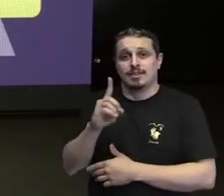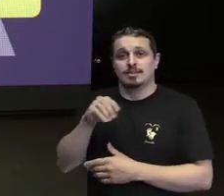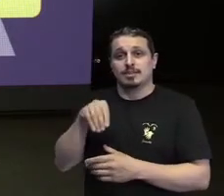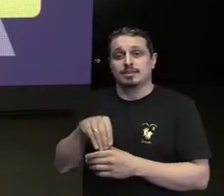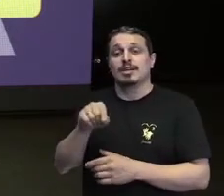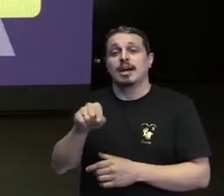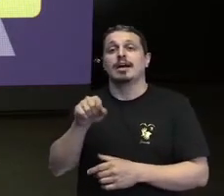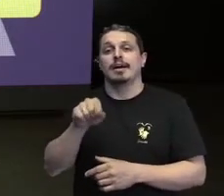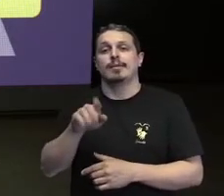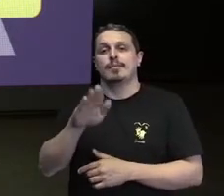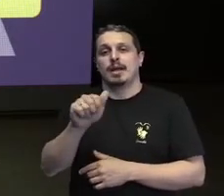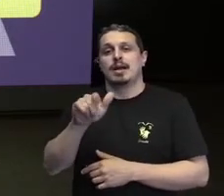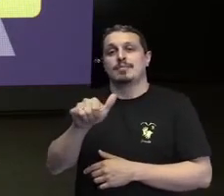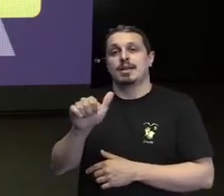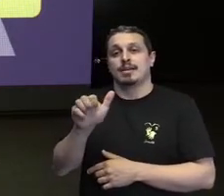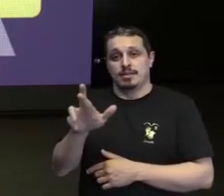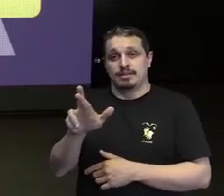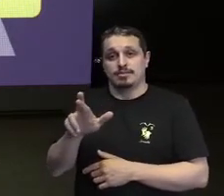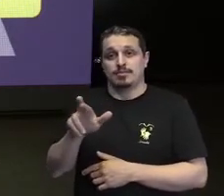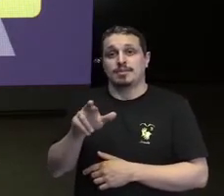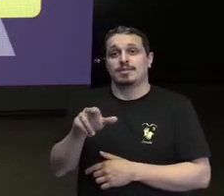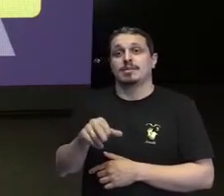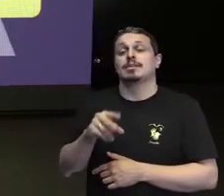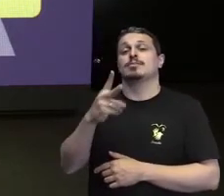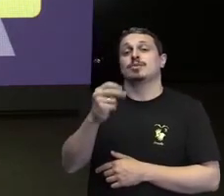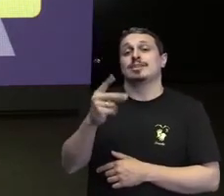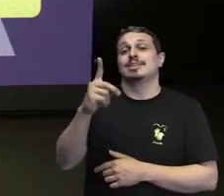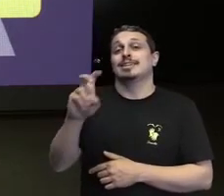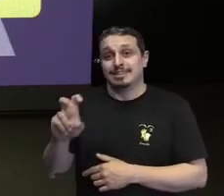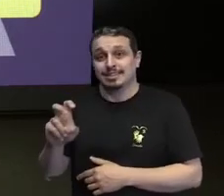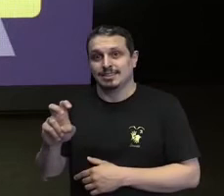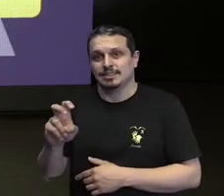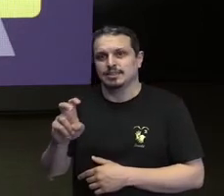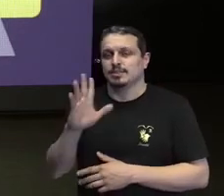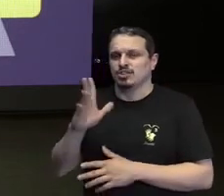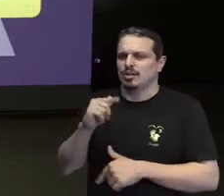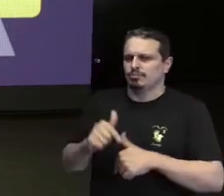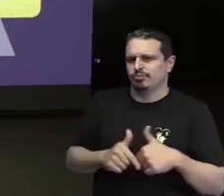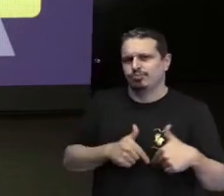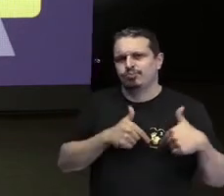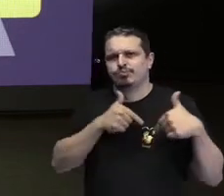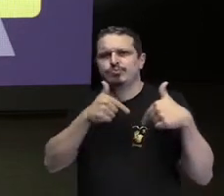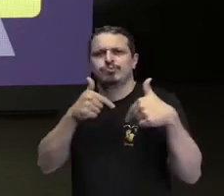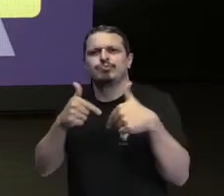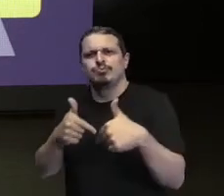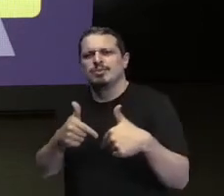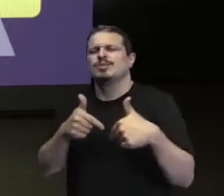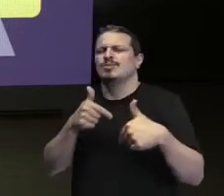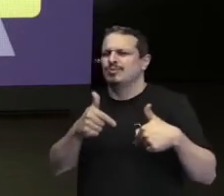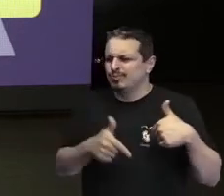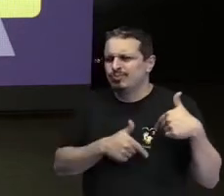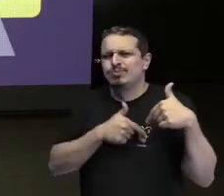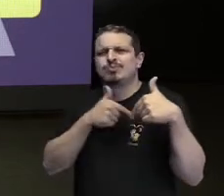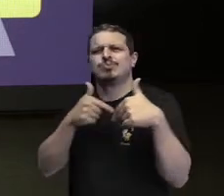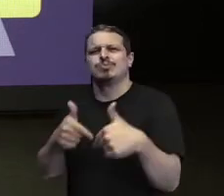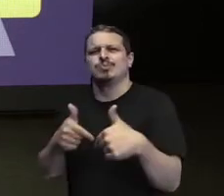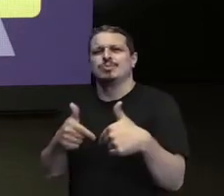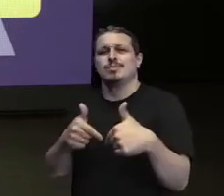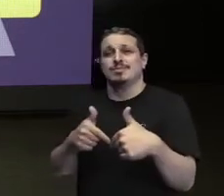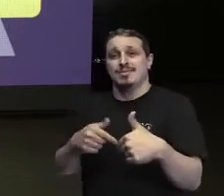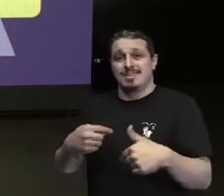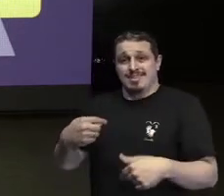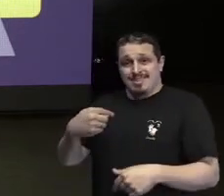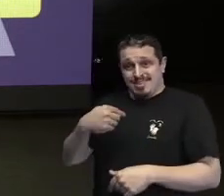caso, nasceu em 2015. A gente já vem trabalhando isso há algum tempo e eu tenho várias atitudes